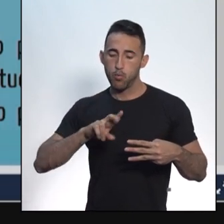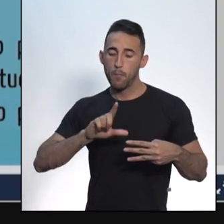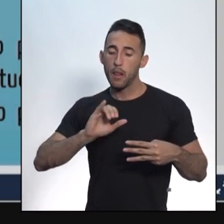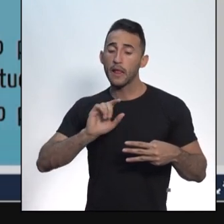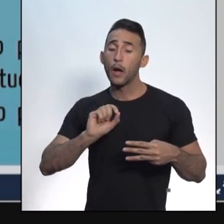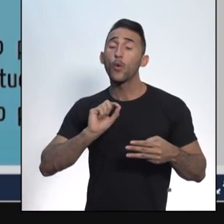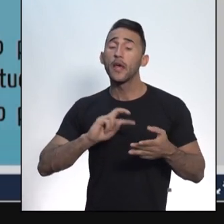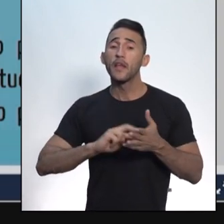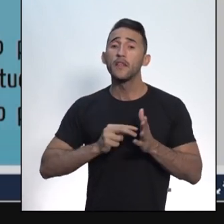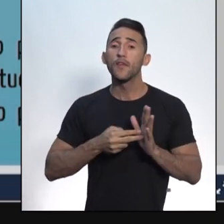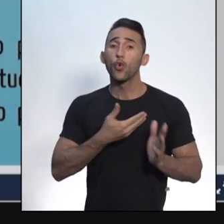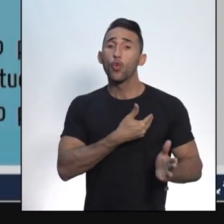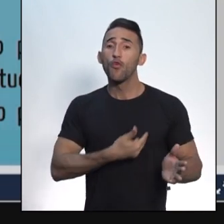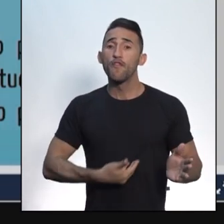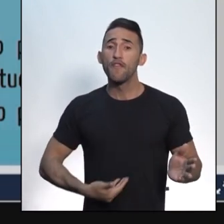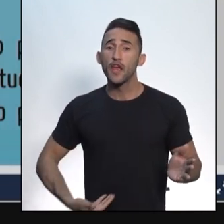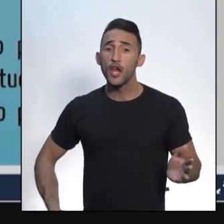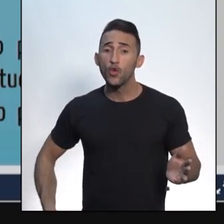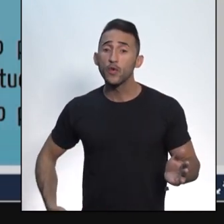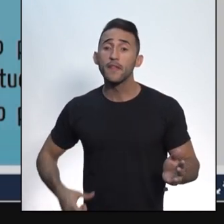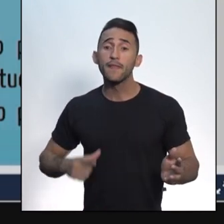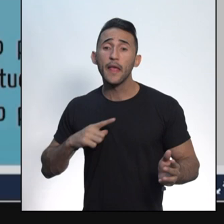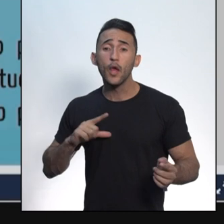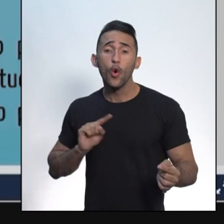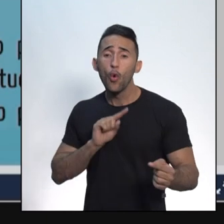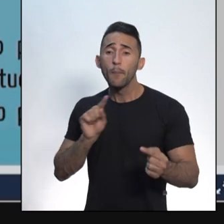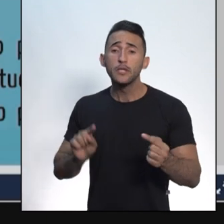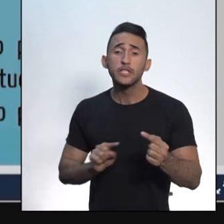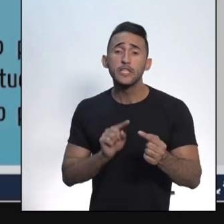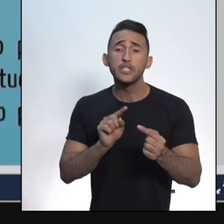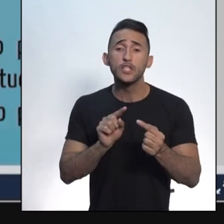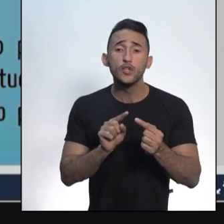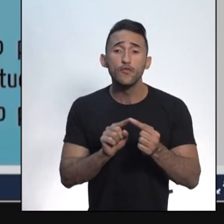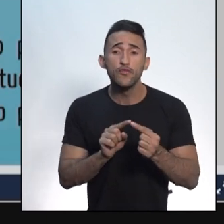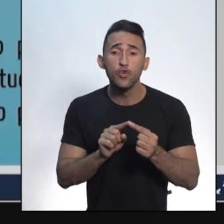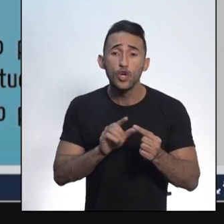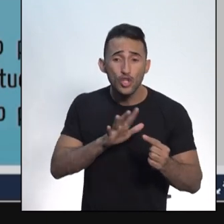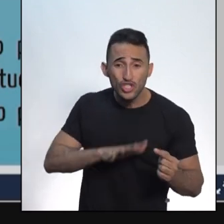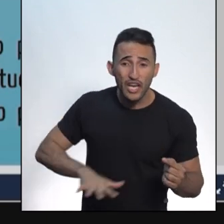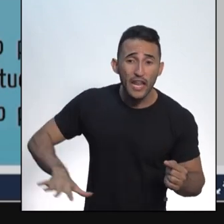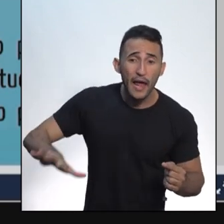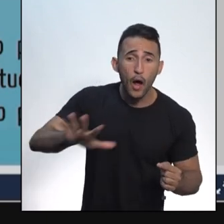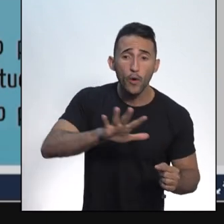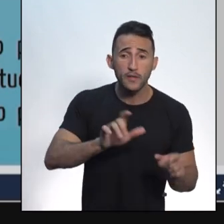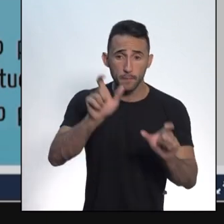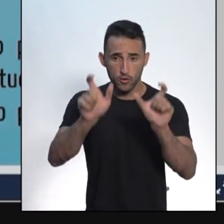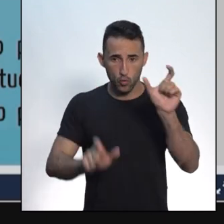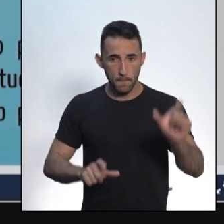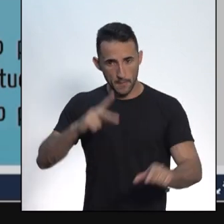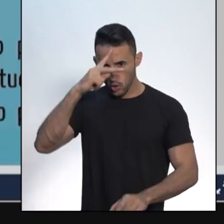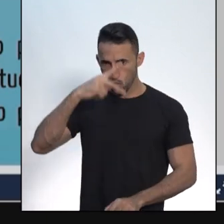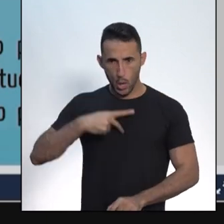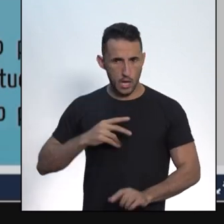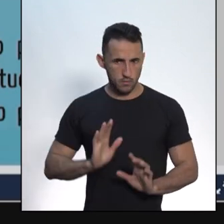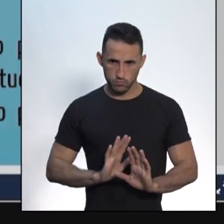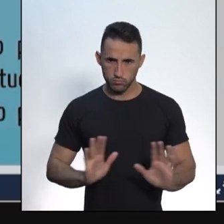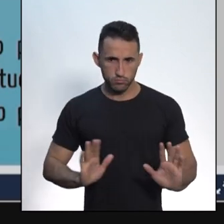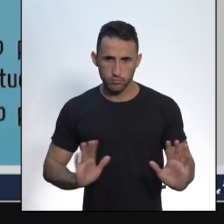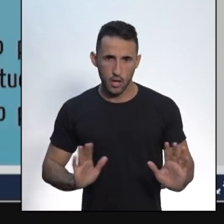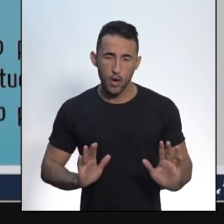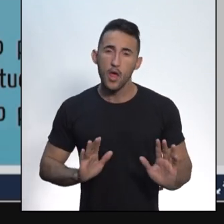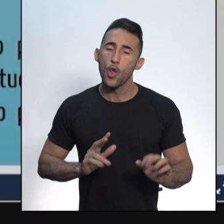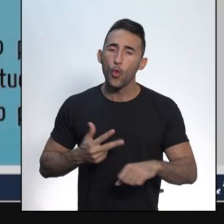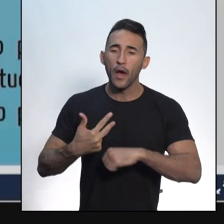fundamental o interesse comum e não o interesse particular. Bom, eu estou gravando esse vídeo